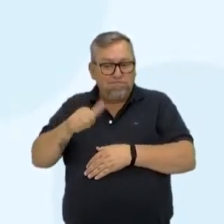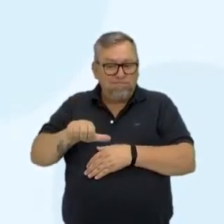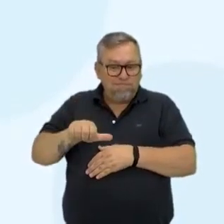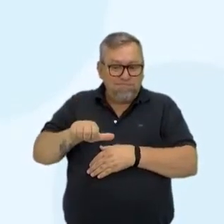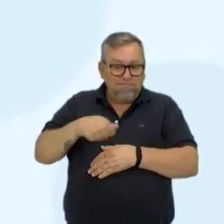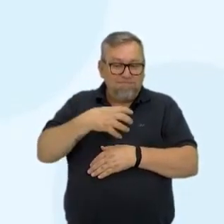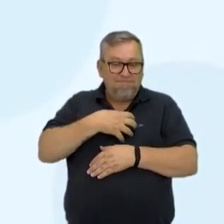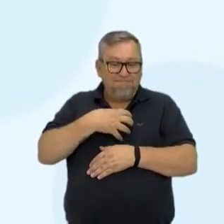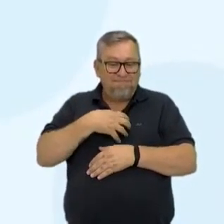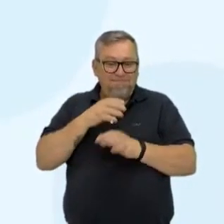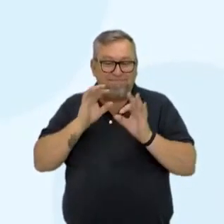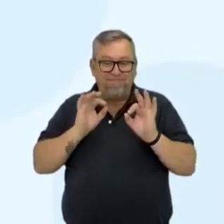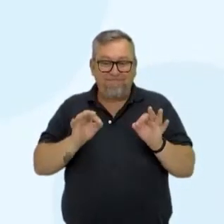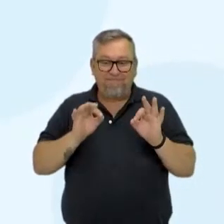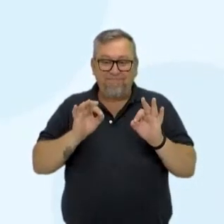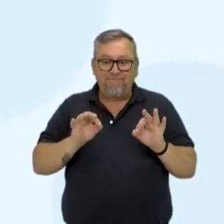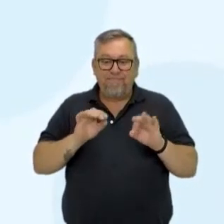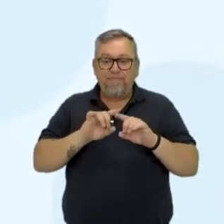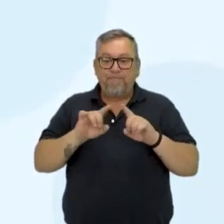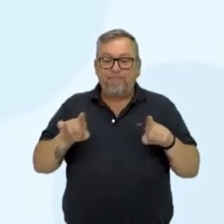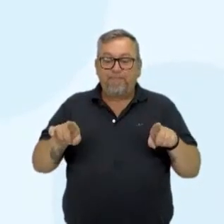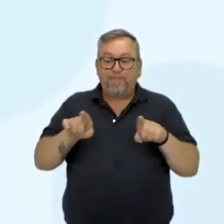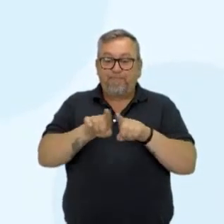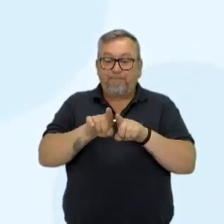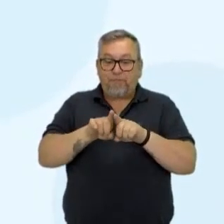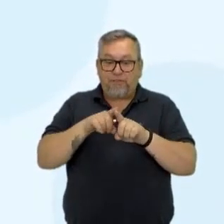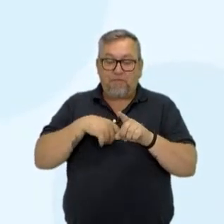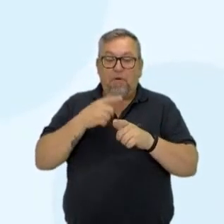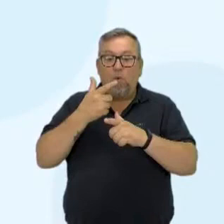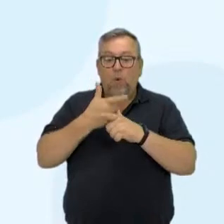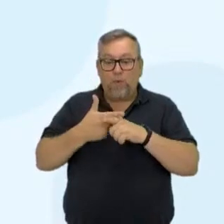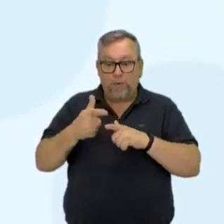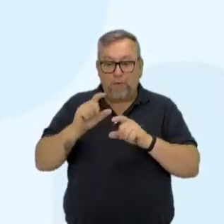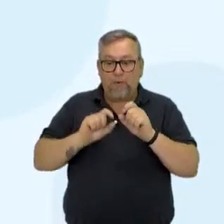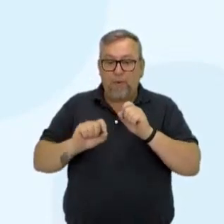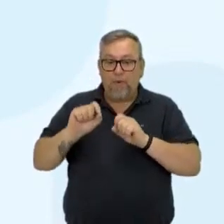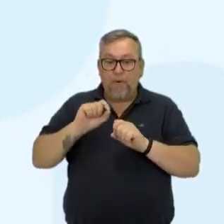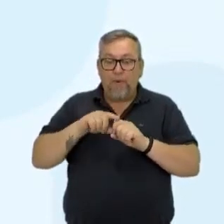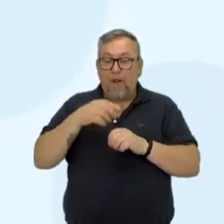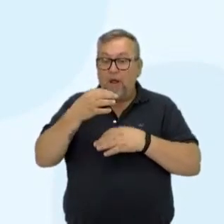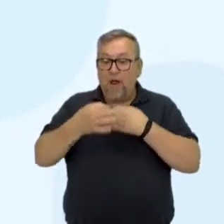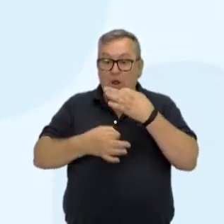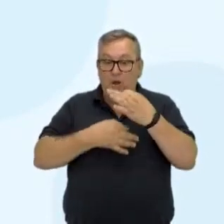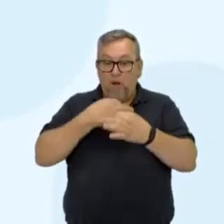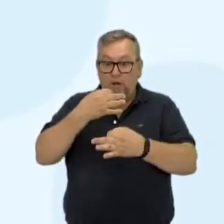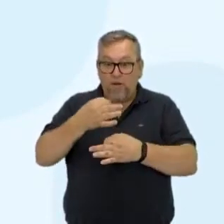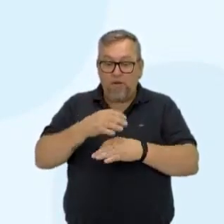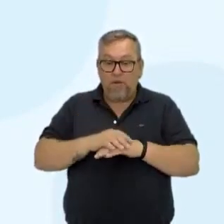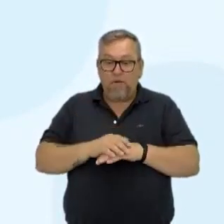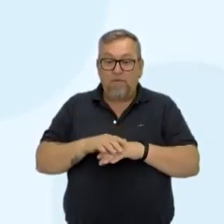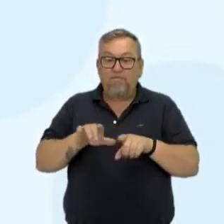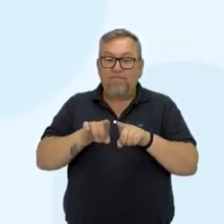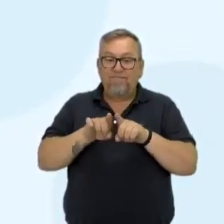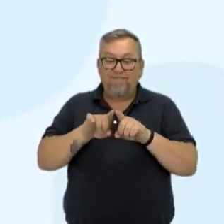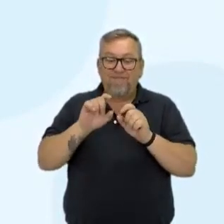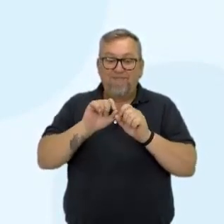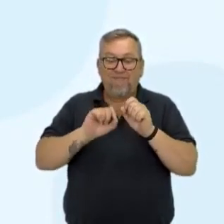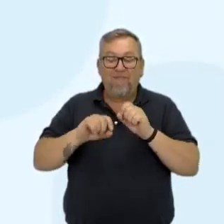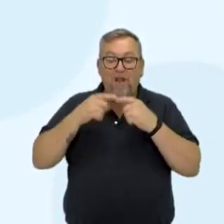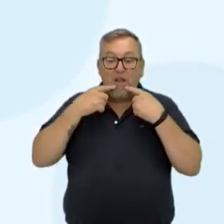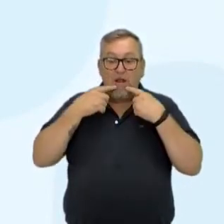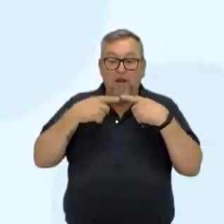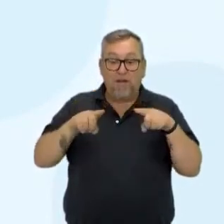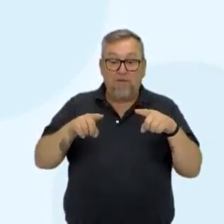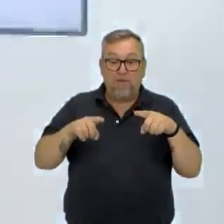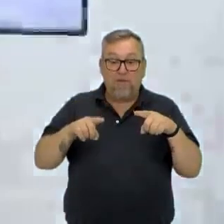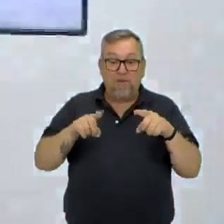foram colocadas bem problematizadas e tudo mais, dá a sua opinião, dá a sua sugestão, ou até fazer a sua crítica também.